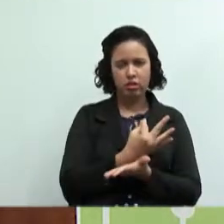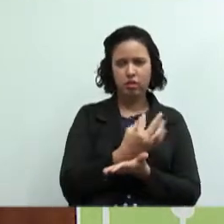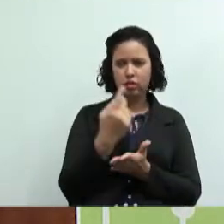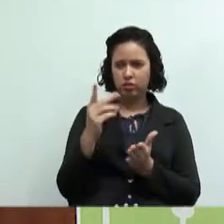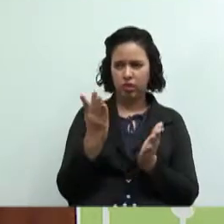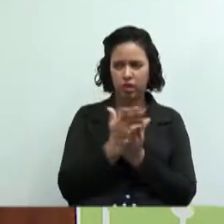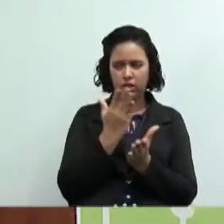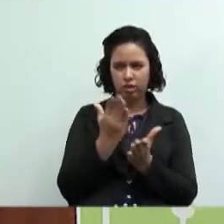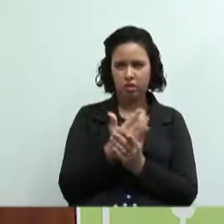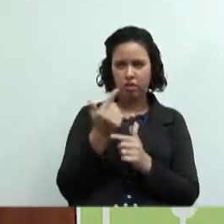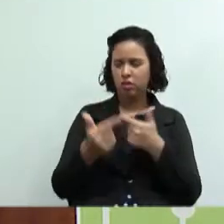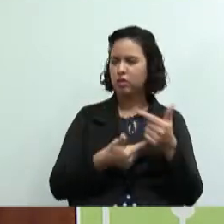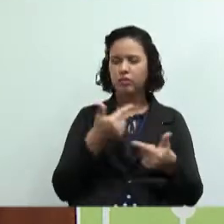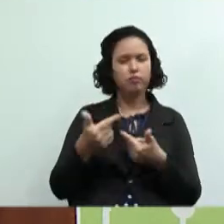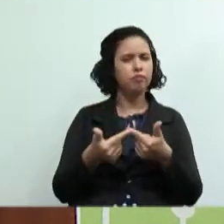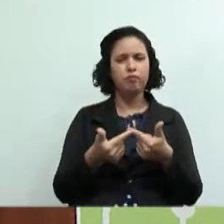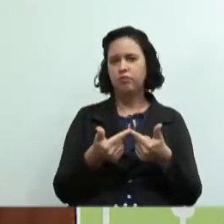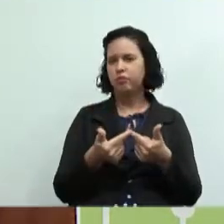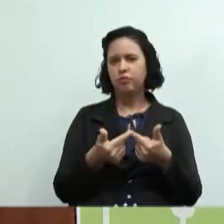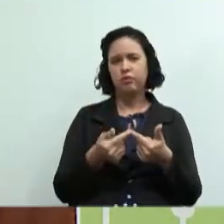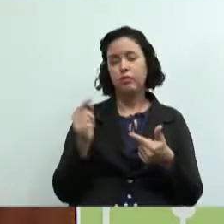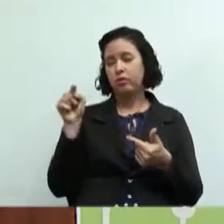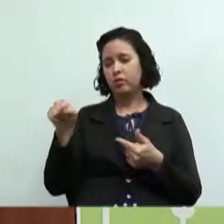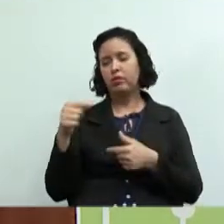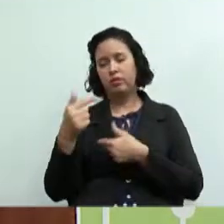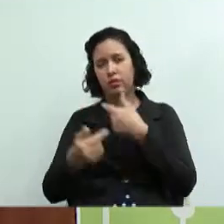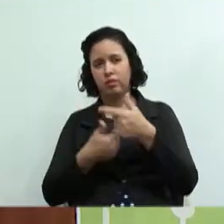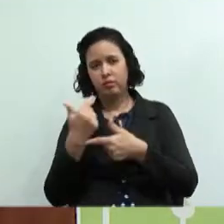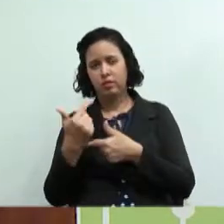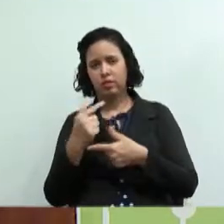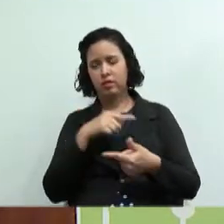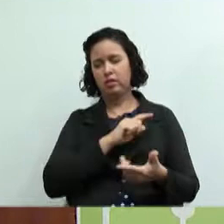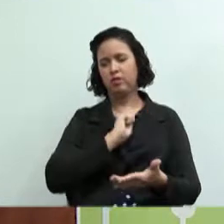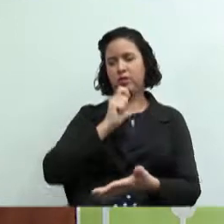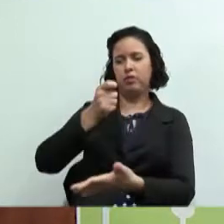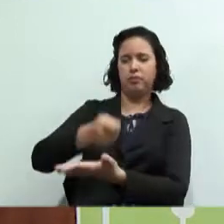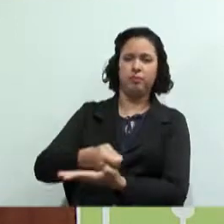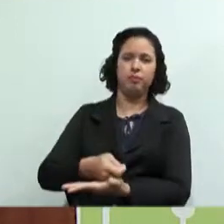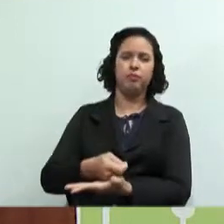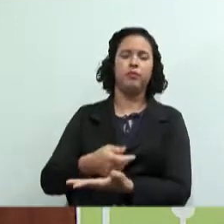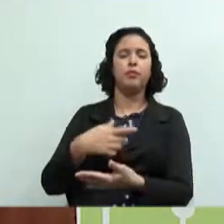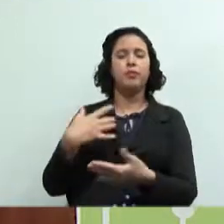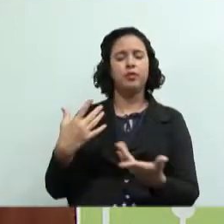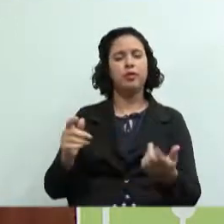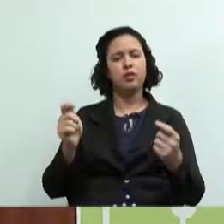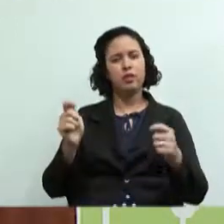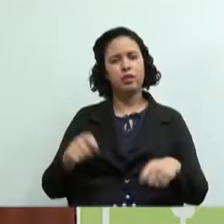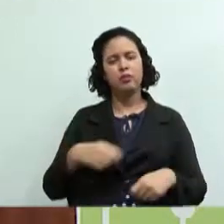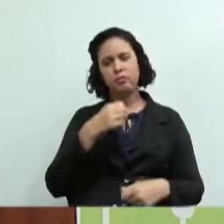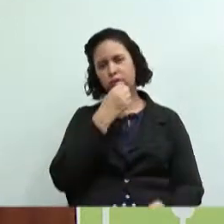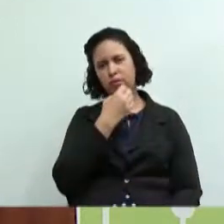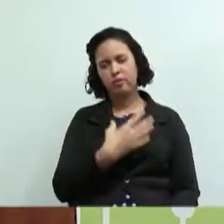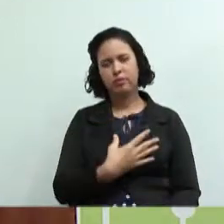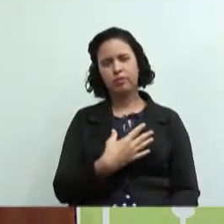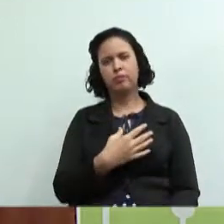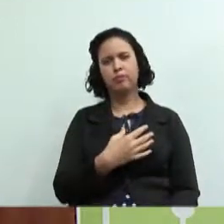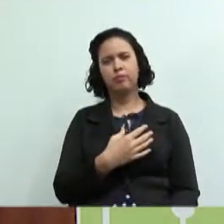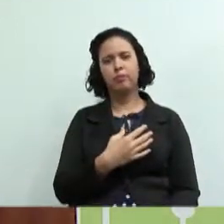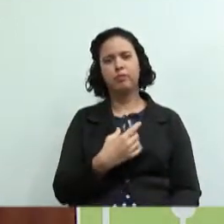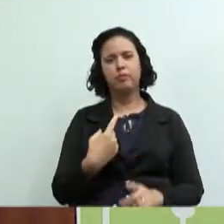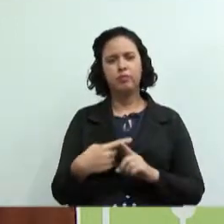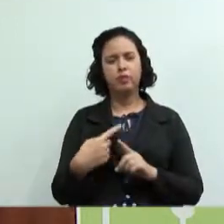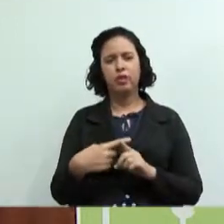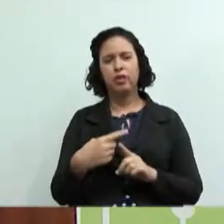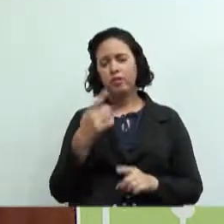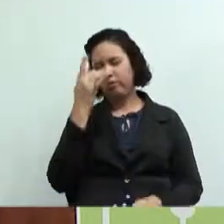prestação de serviço para ele ele vai lhe pagar para aquele serviço então é muito atraente para o contratante e muito